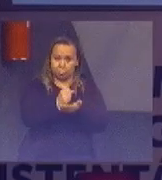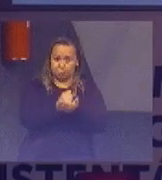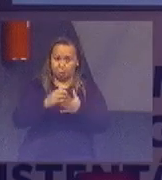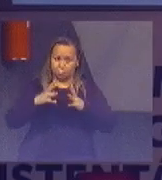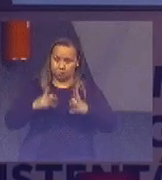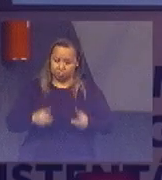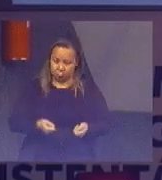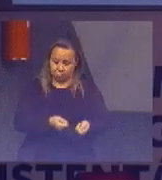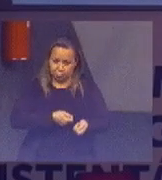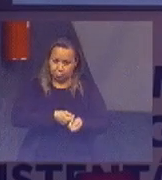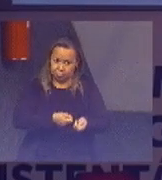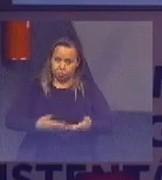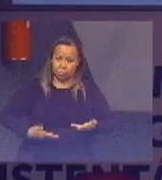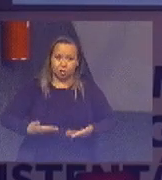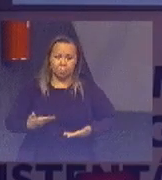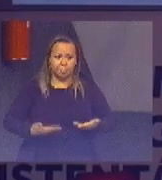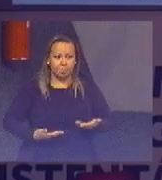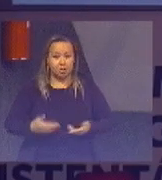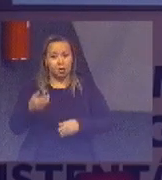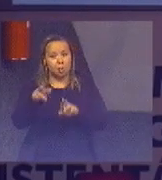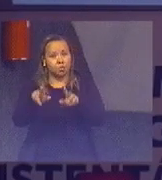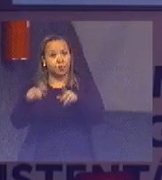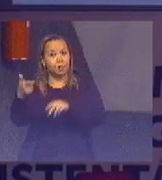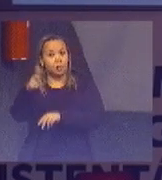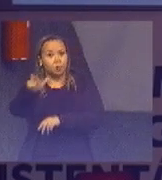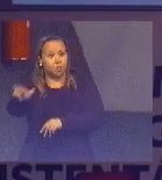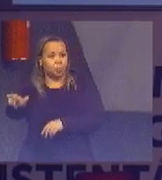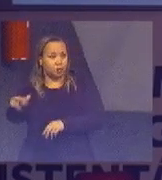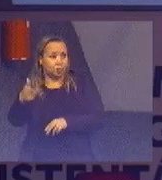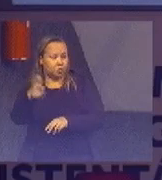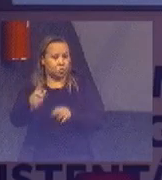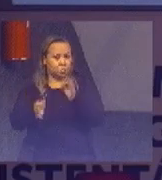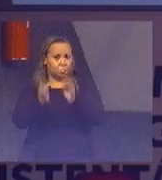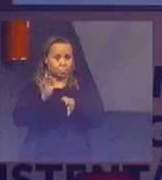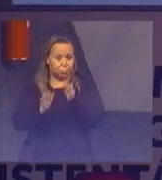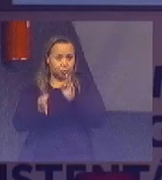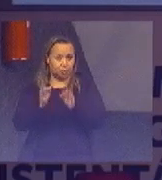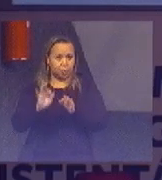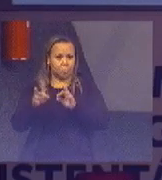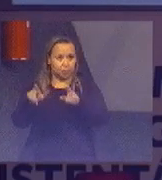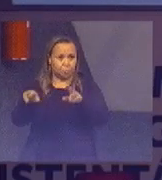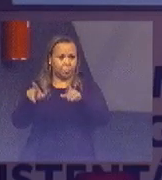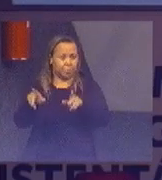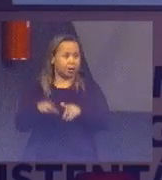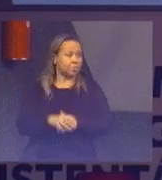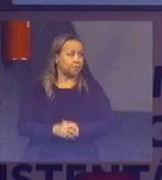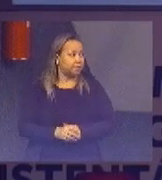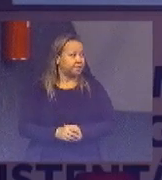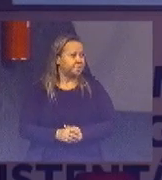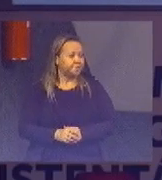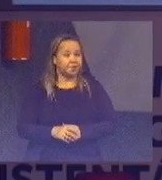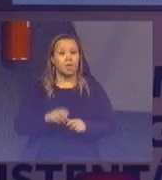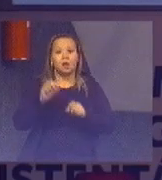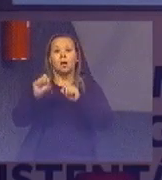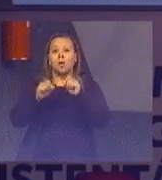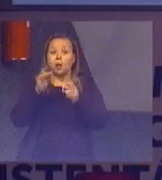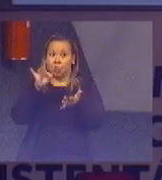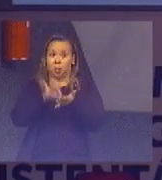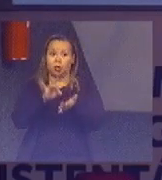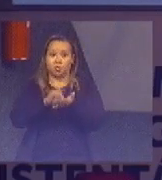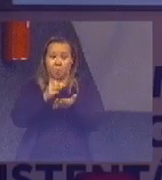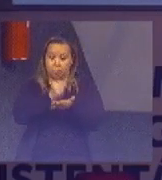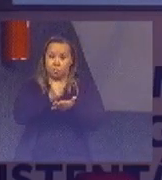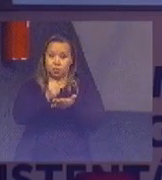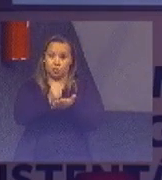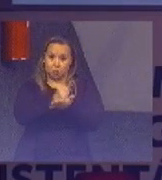outro, que é metro quadrado construído do tribunal, que aí seria o que você, de fato, contratou,